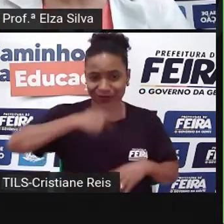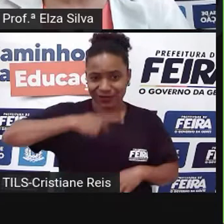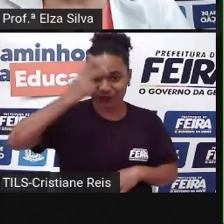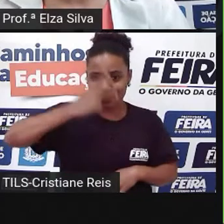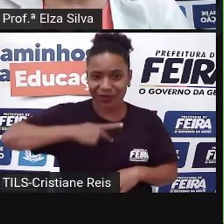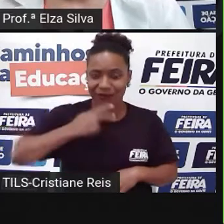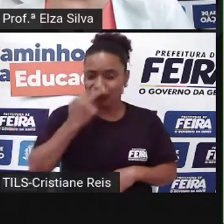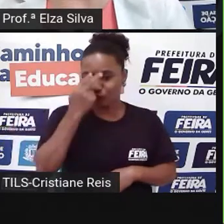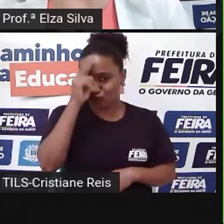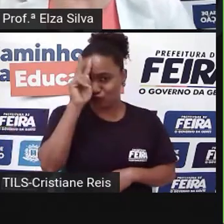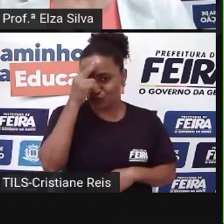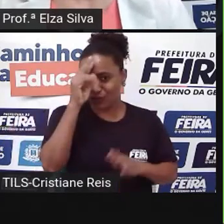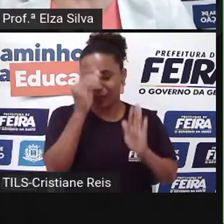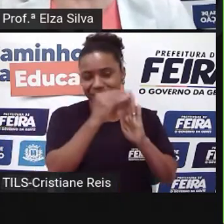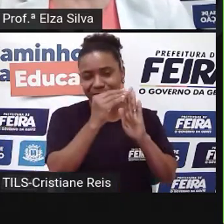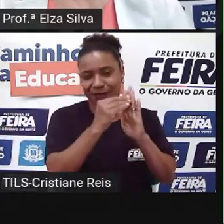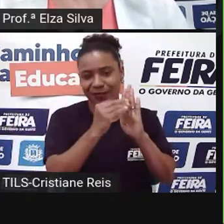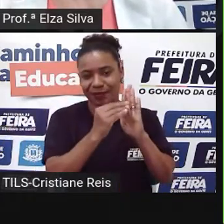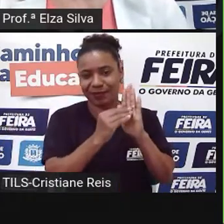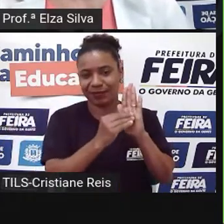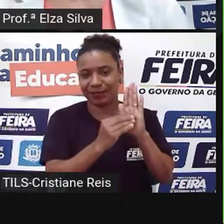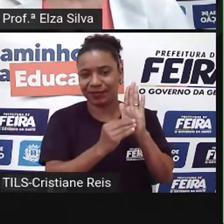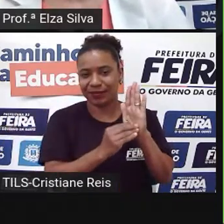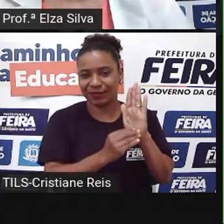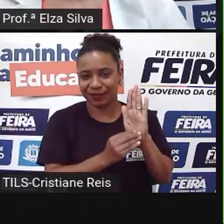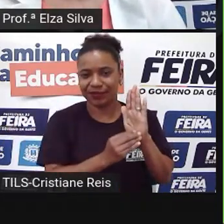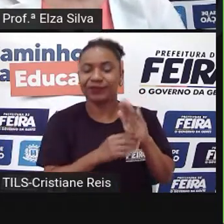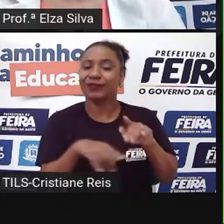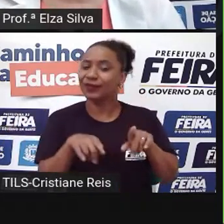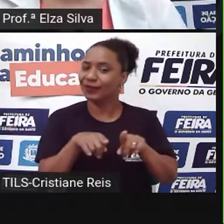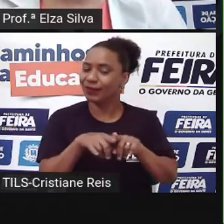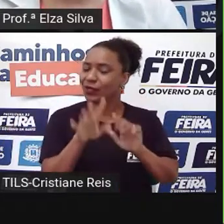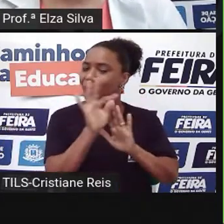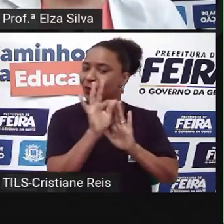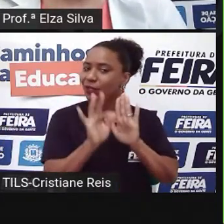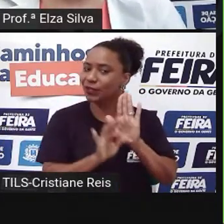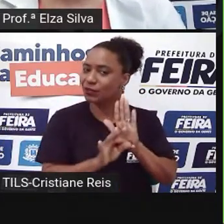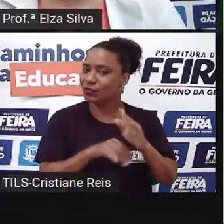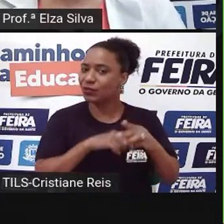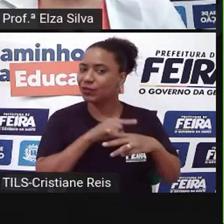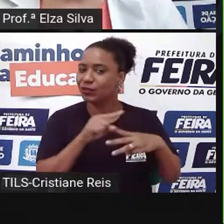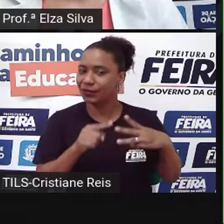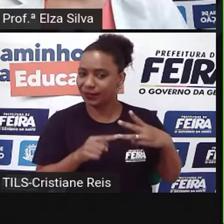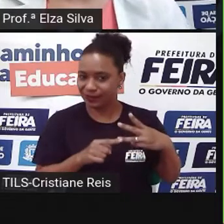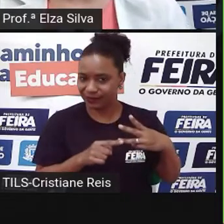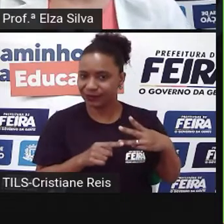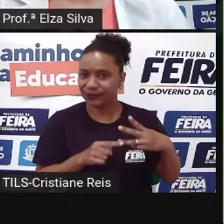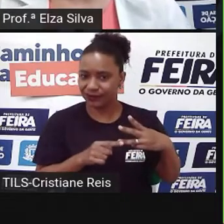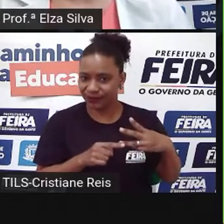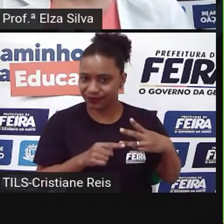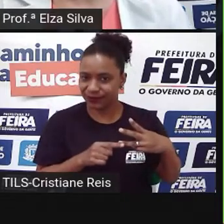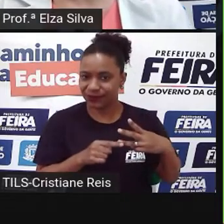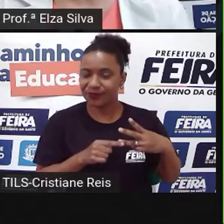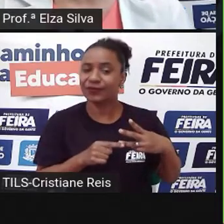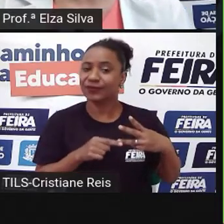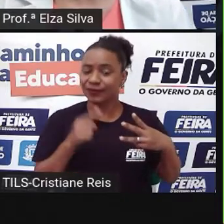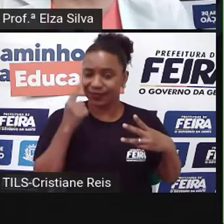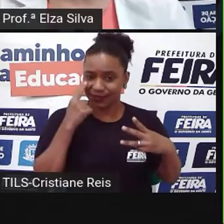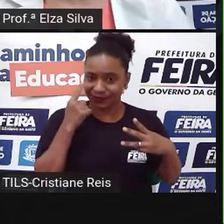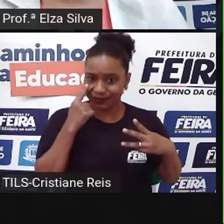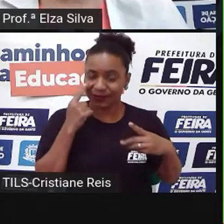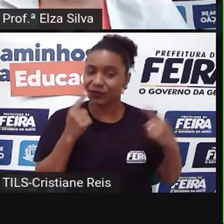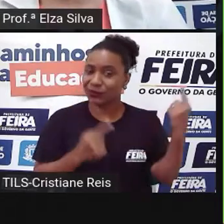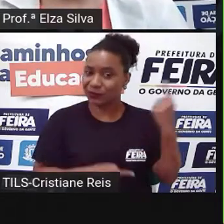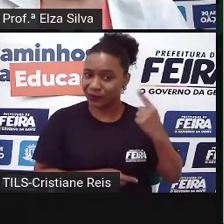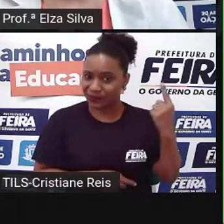história E vamos organizar o nosso texto em três tópicos Number one, self-introduction Então no